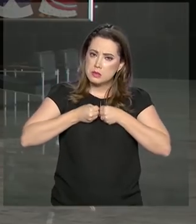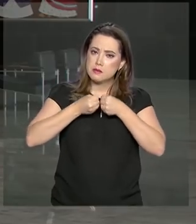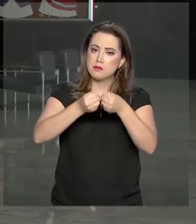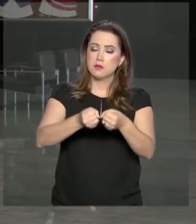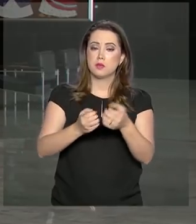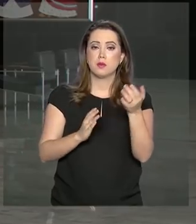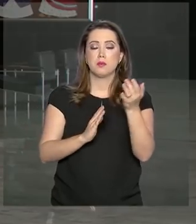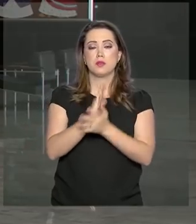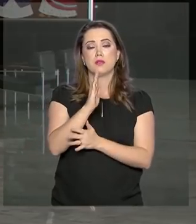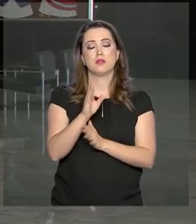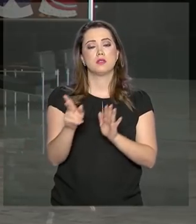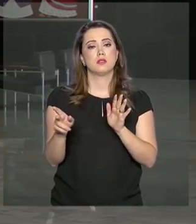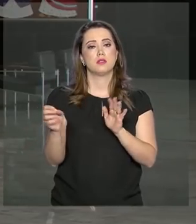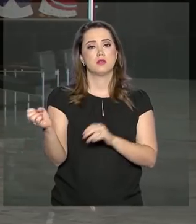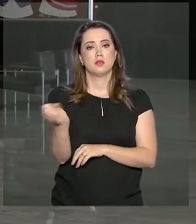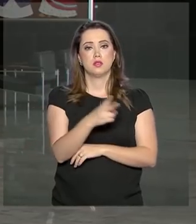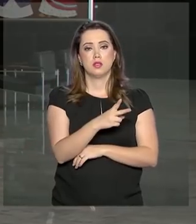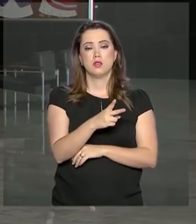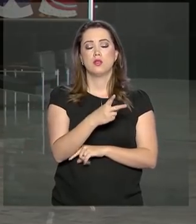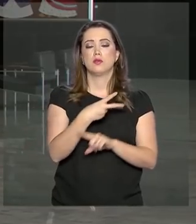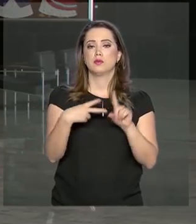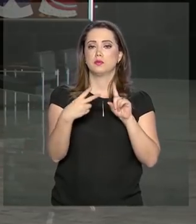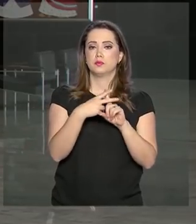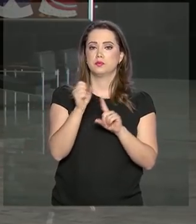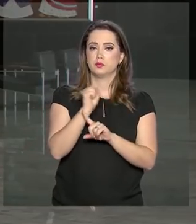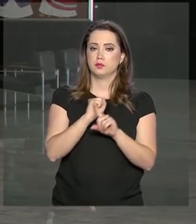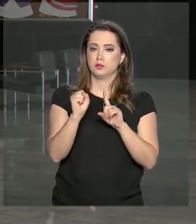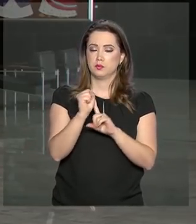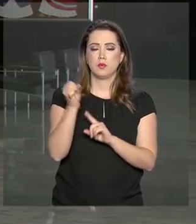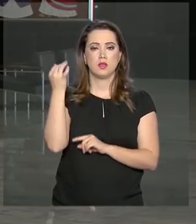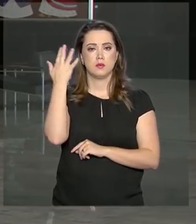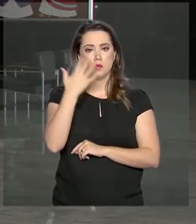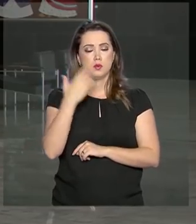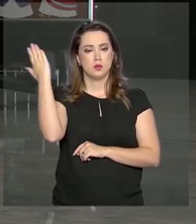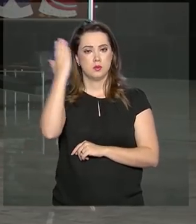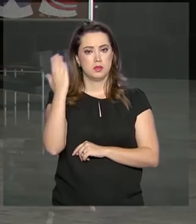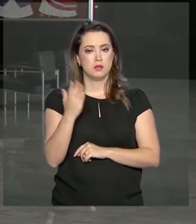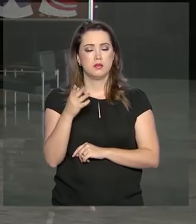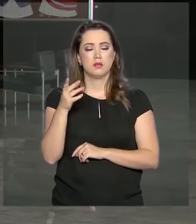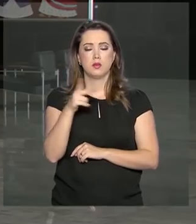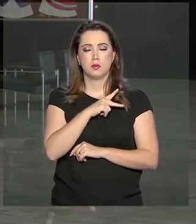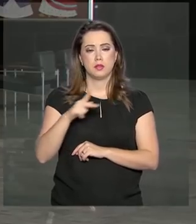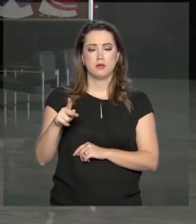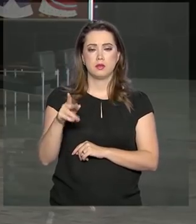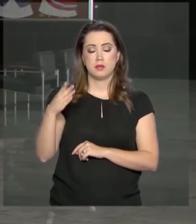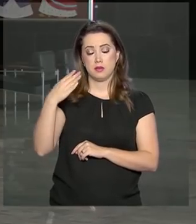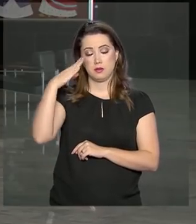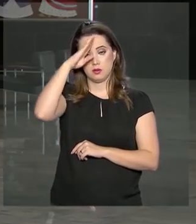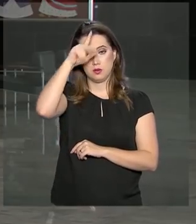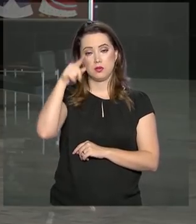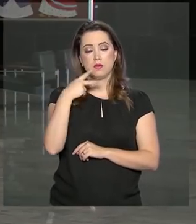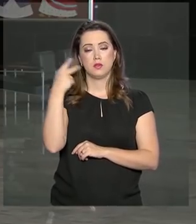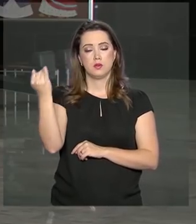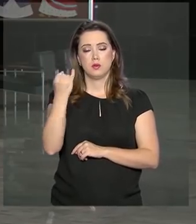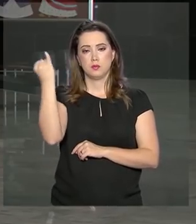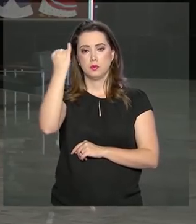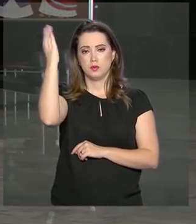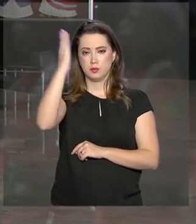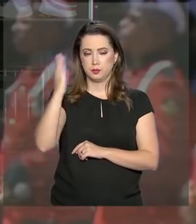Previdência Social. O presidente explicou que o governo quer colocar o Brasil no lugar de destaque no mundo.